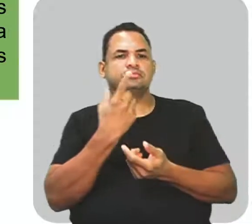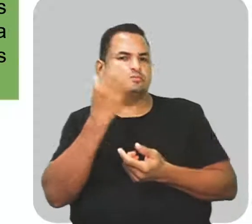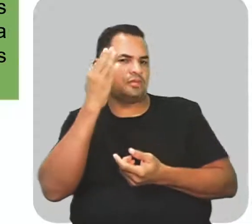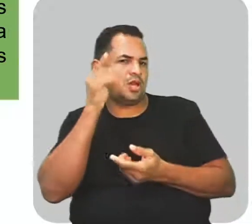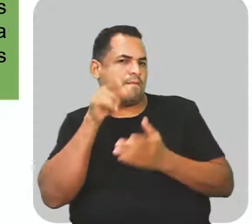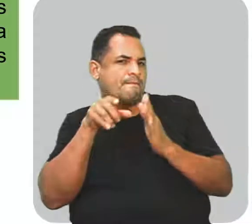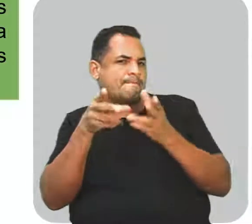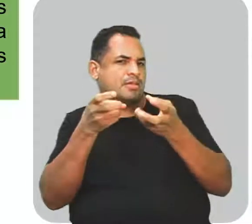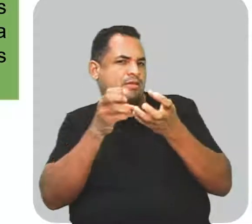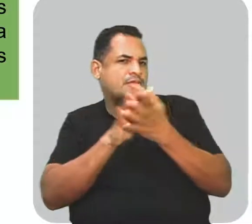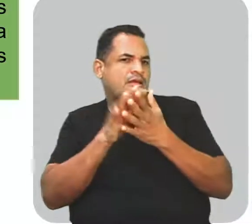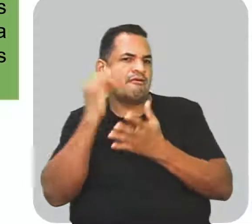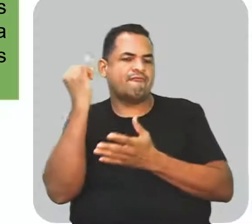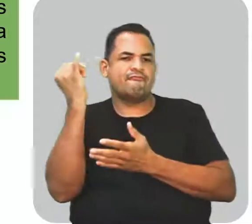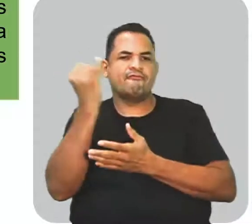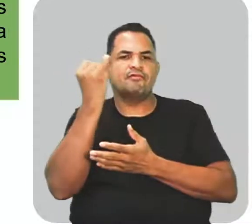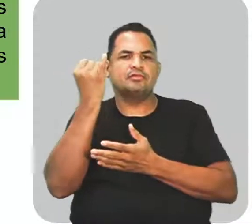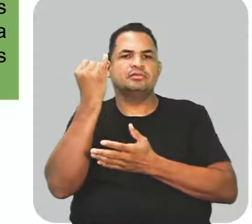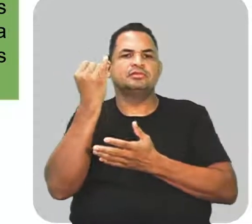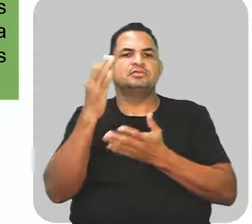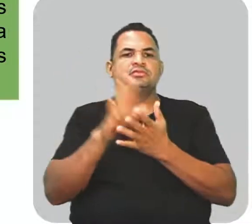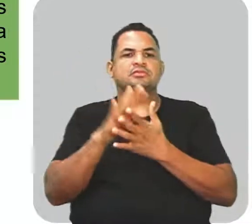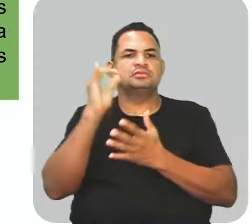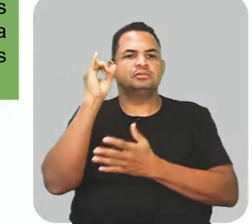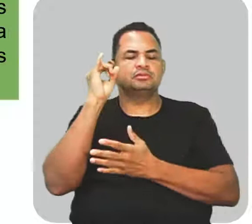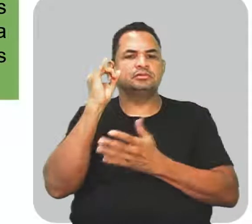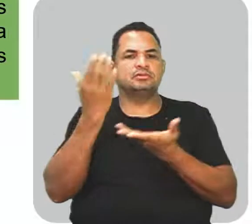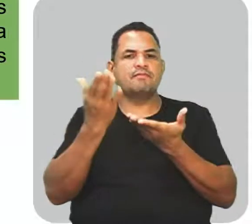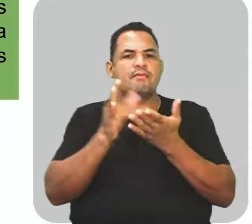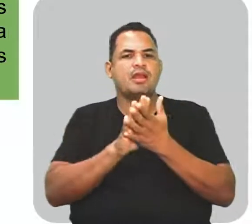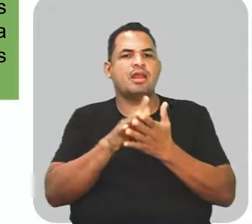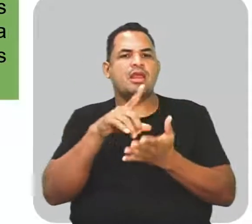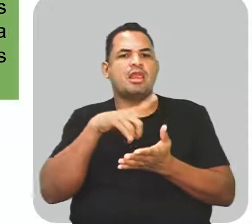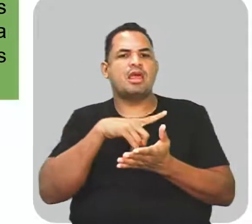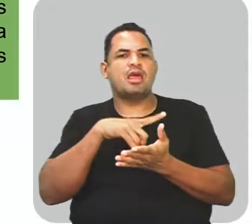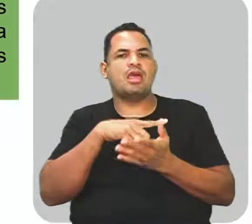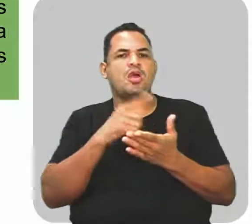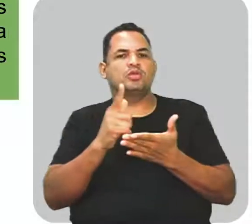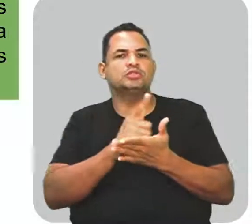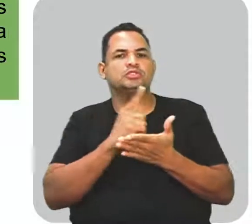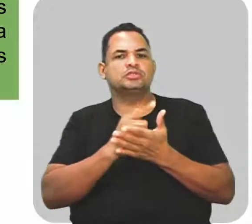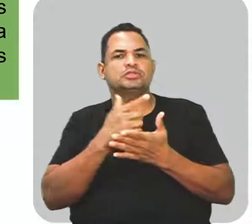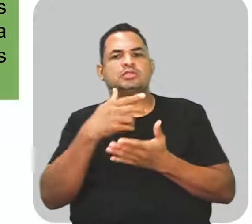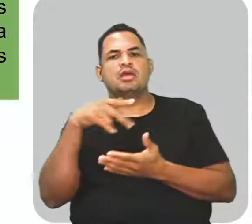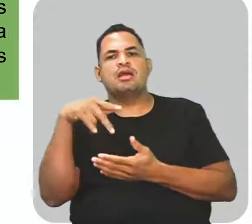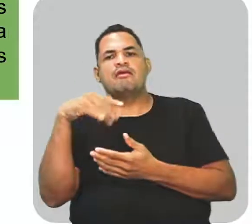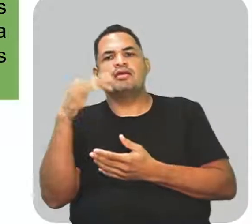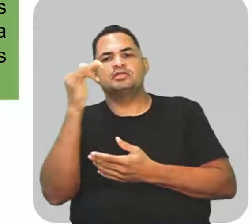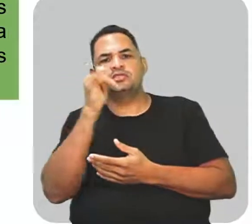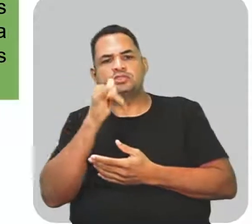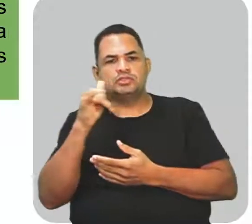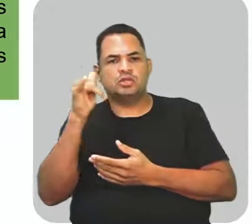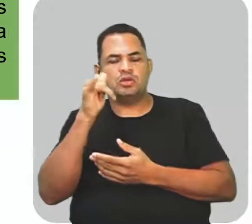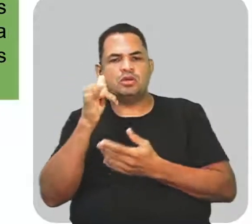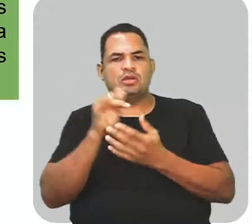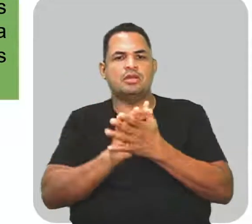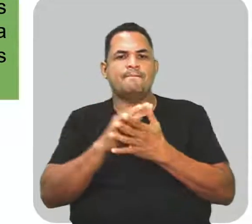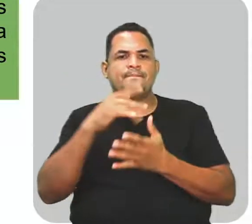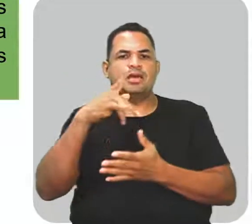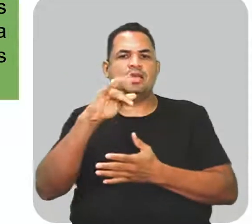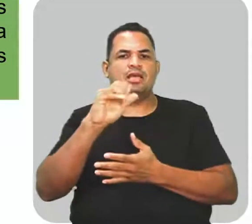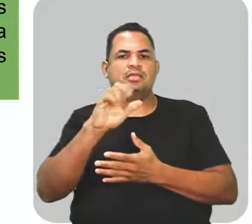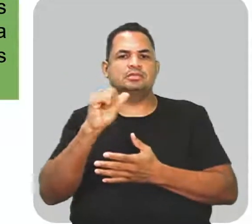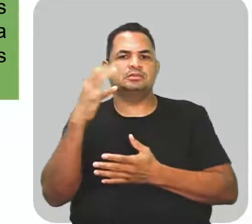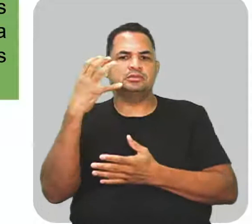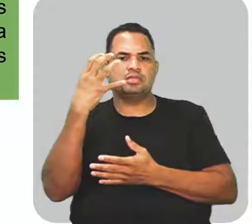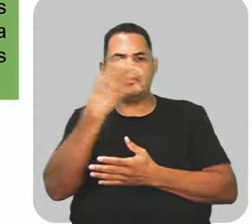informações relevantes para a compreensão do gênero, fábula, história, quadrinhos, parlendas e música. A